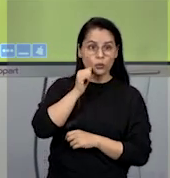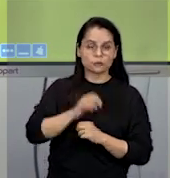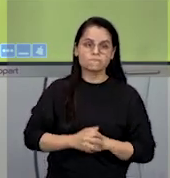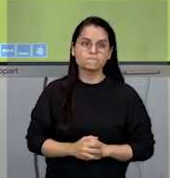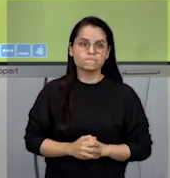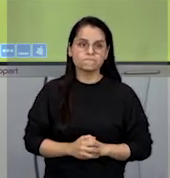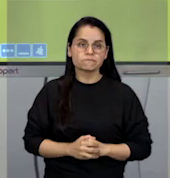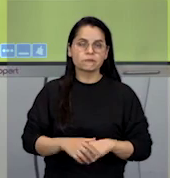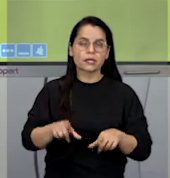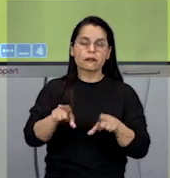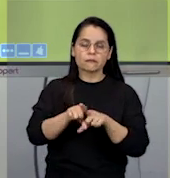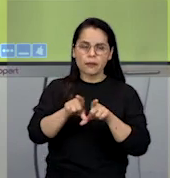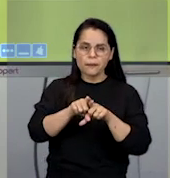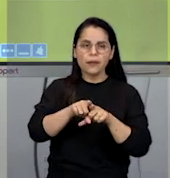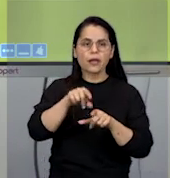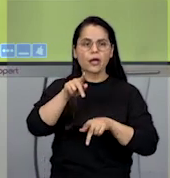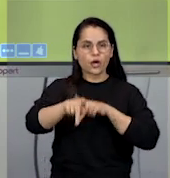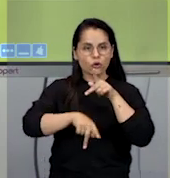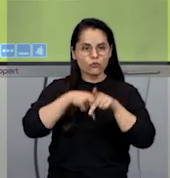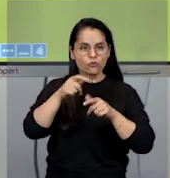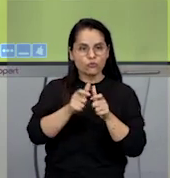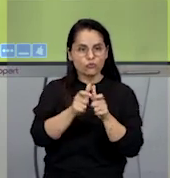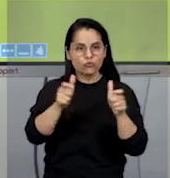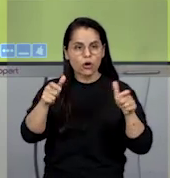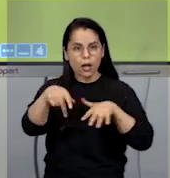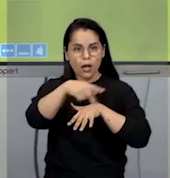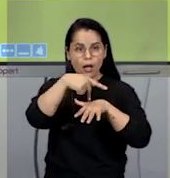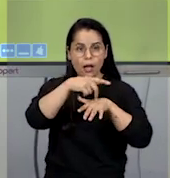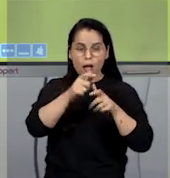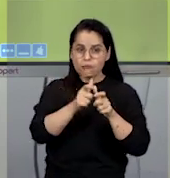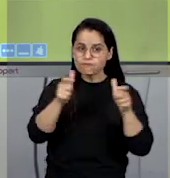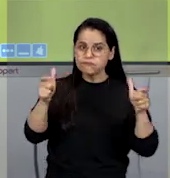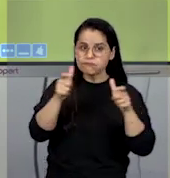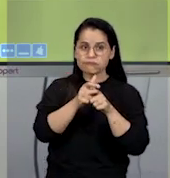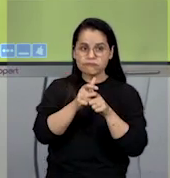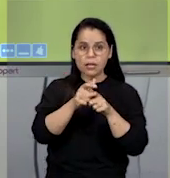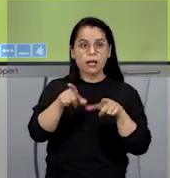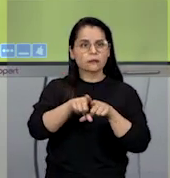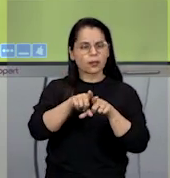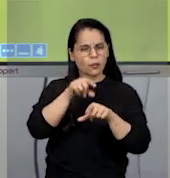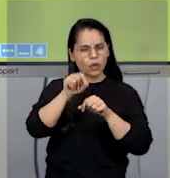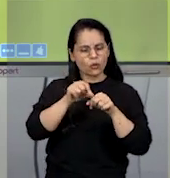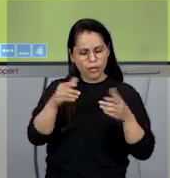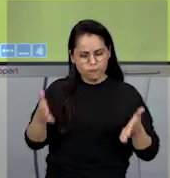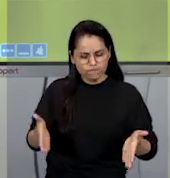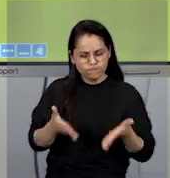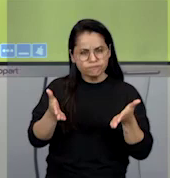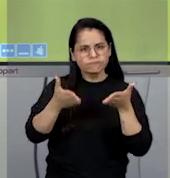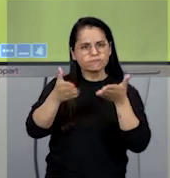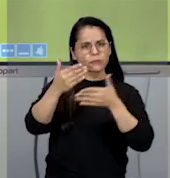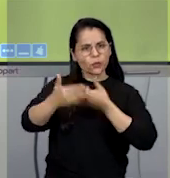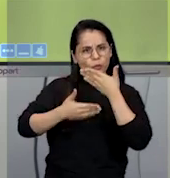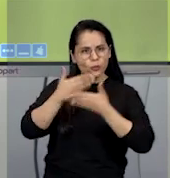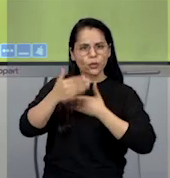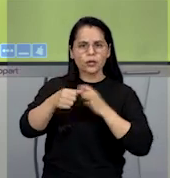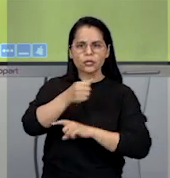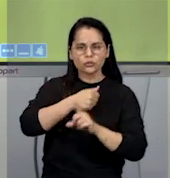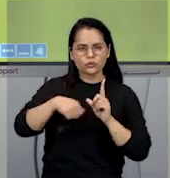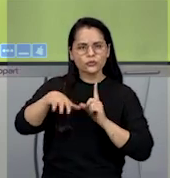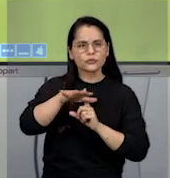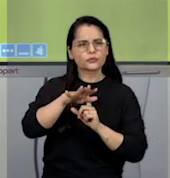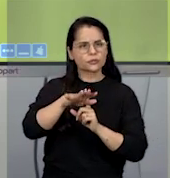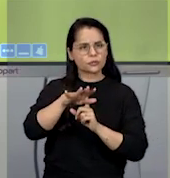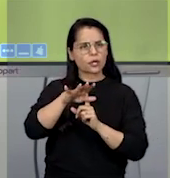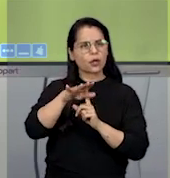assim como das nações grandes e pequenas, em promover o progresso social e instalar